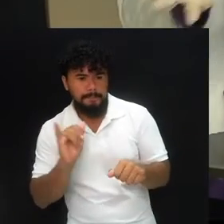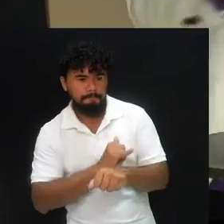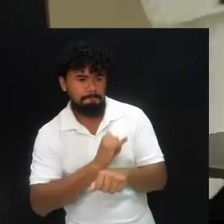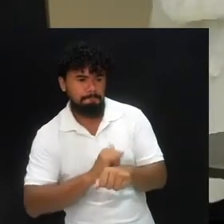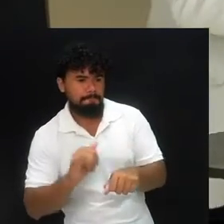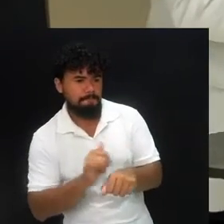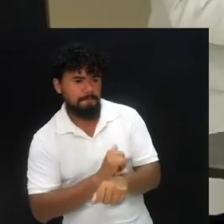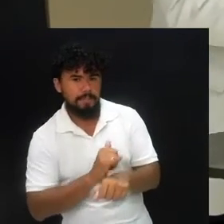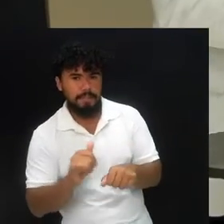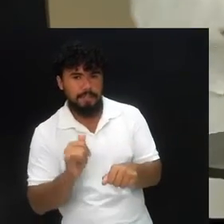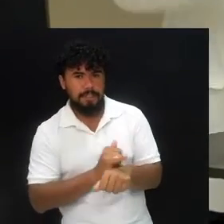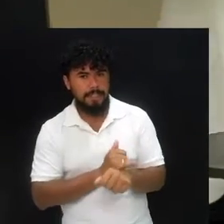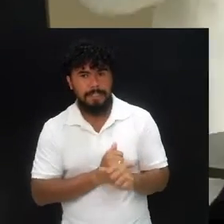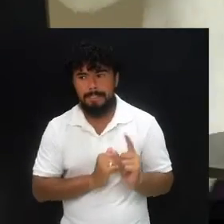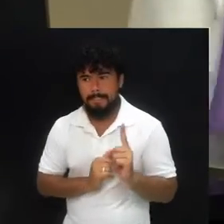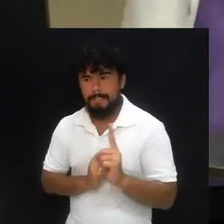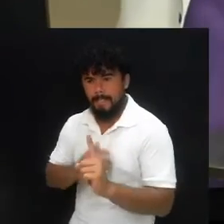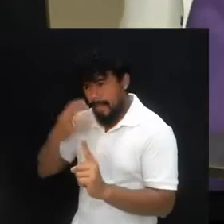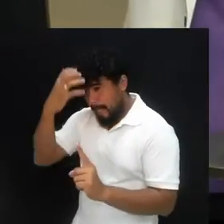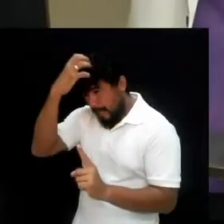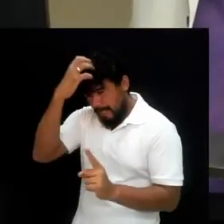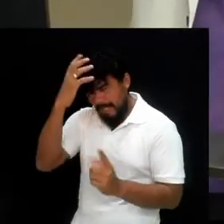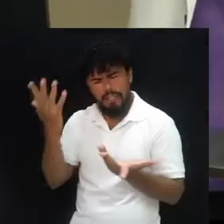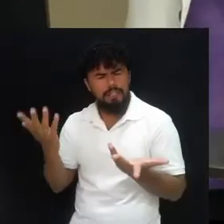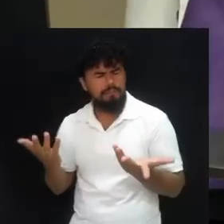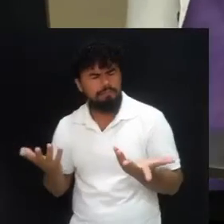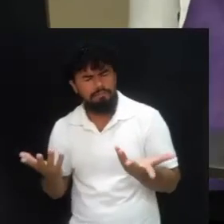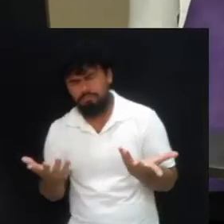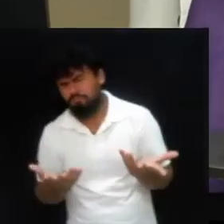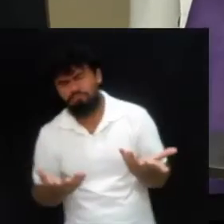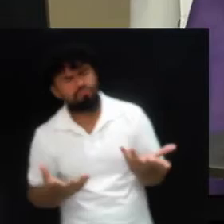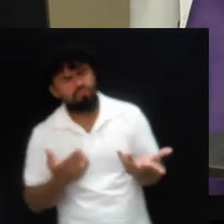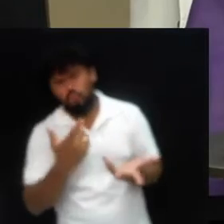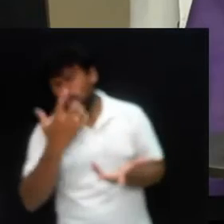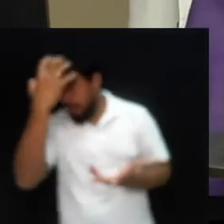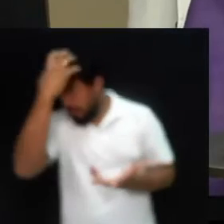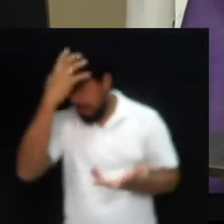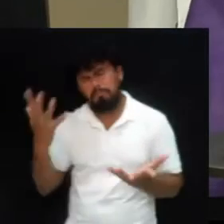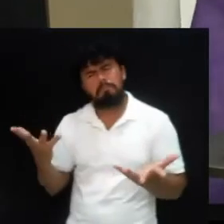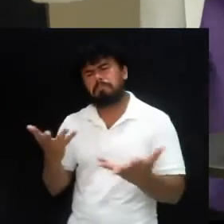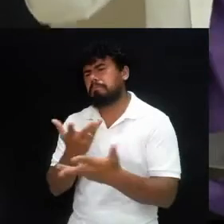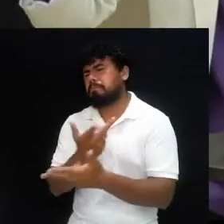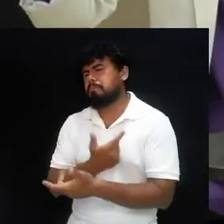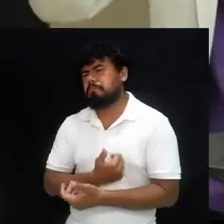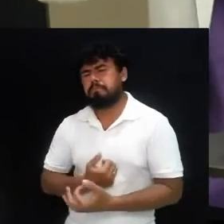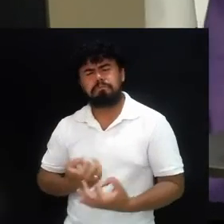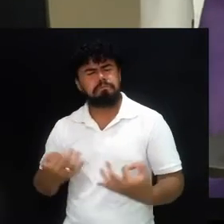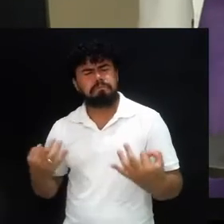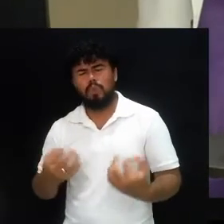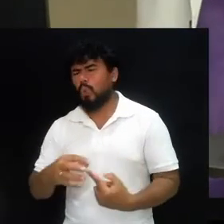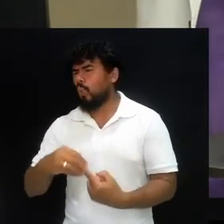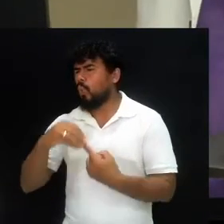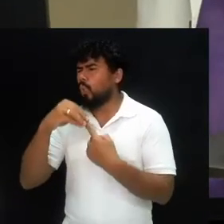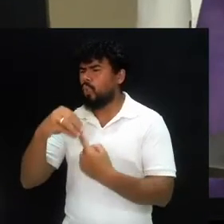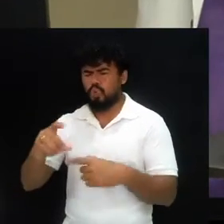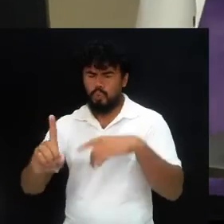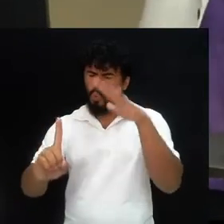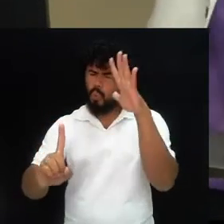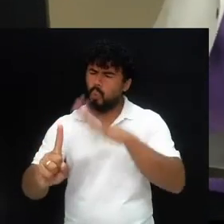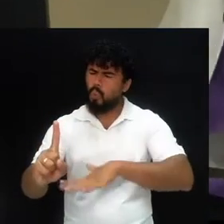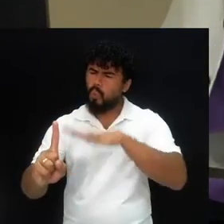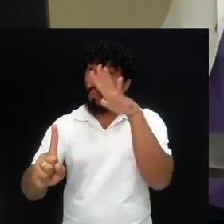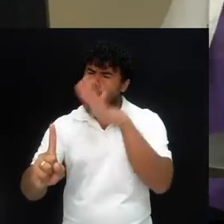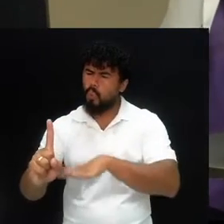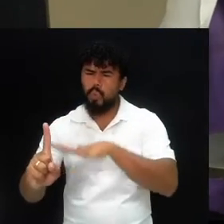esquema. Levaram até o rei Dário e disseram. Oh rei, tu és o magnífico. Tu és o único que é digno de ser adorado.